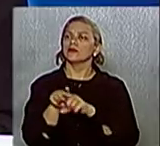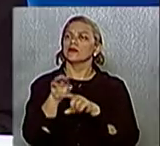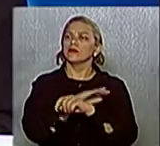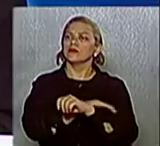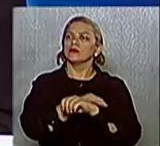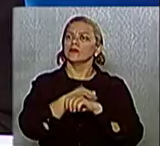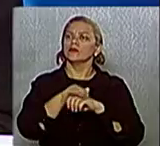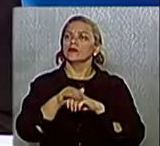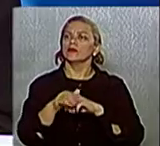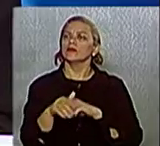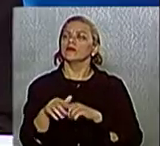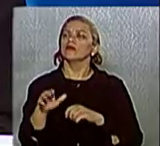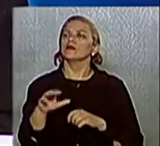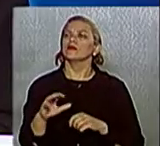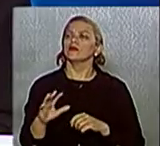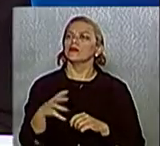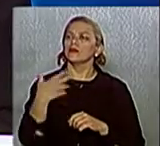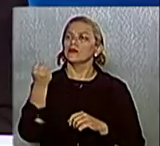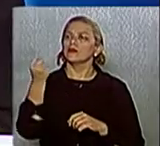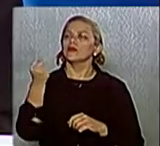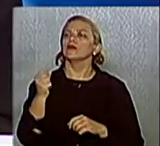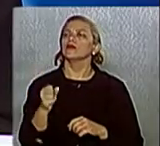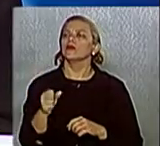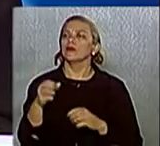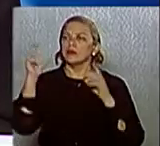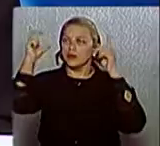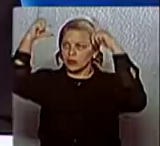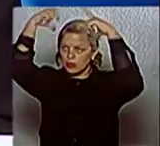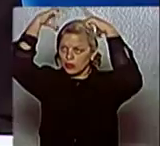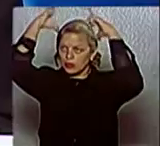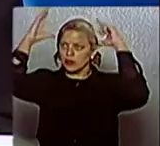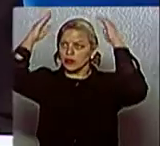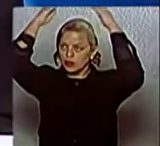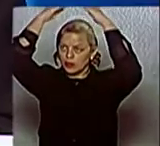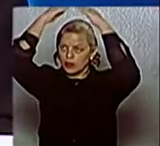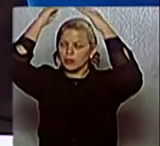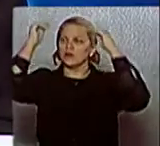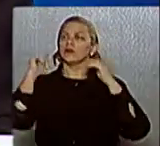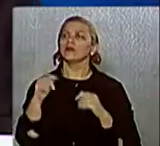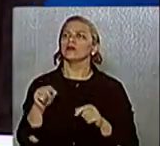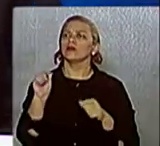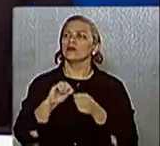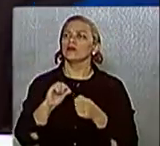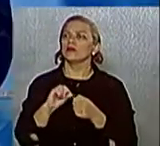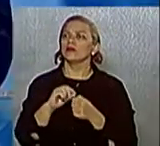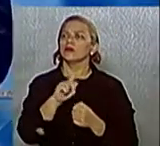conseguida aí na época do Papa e fora outras parcerias que foram feitas em Guaratinguetá.